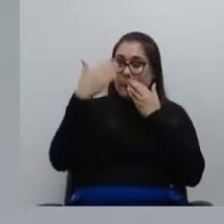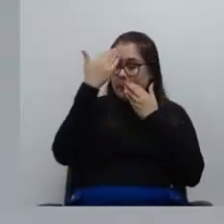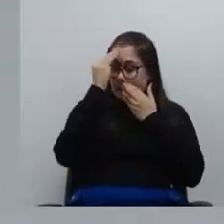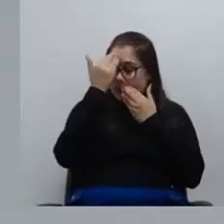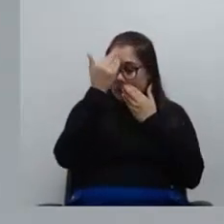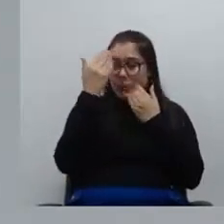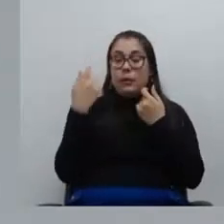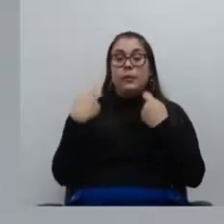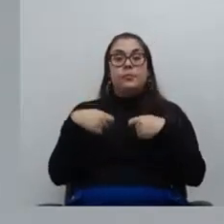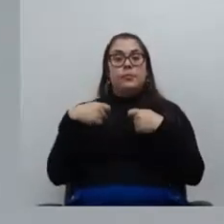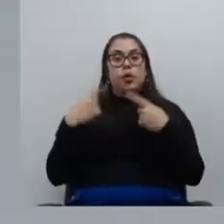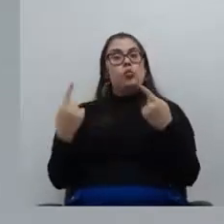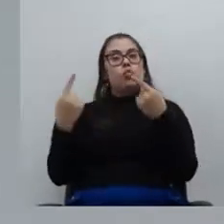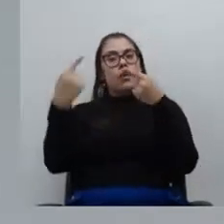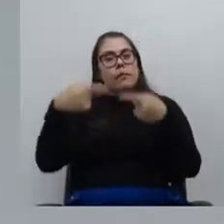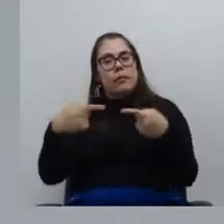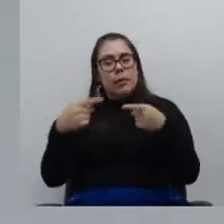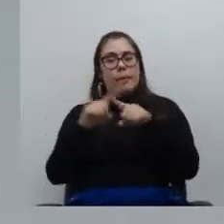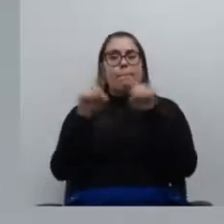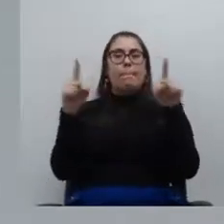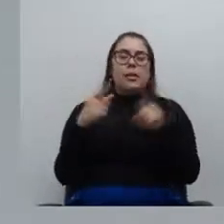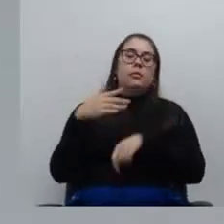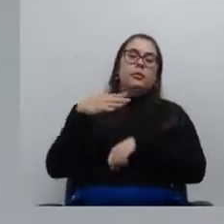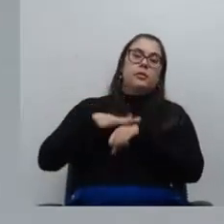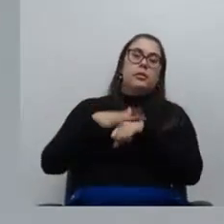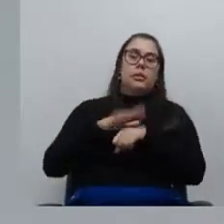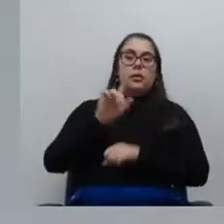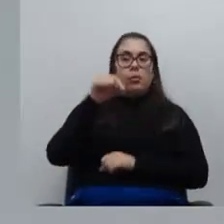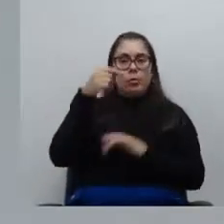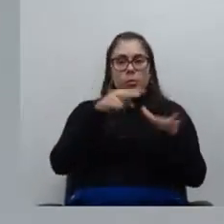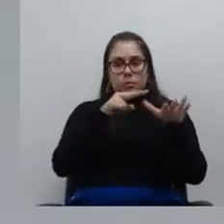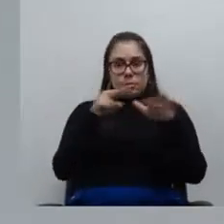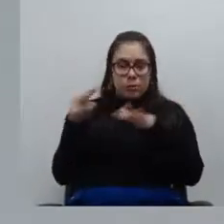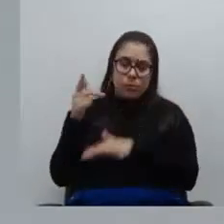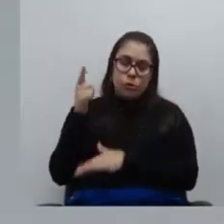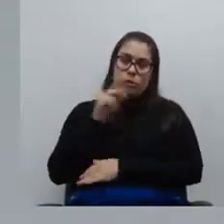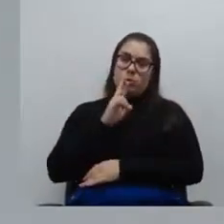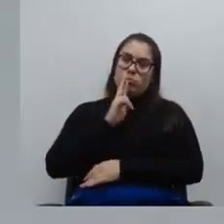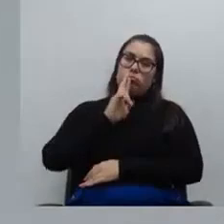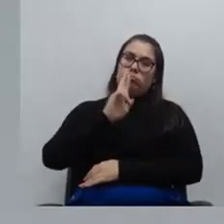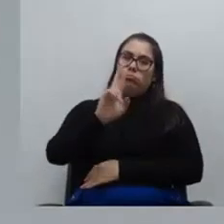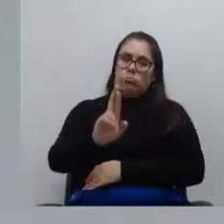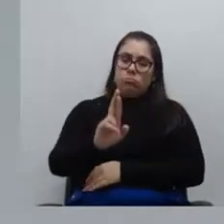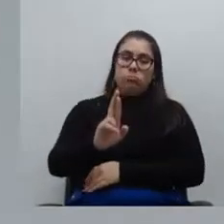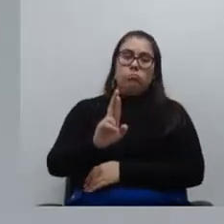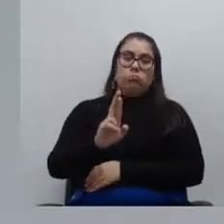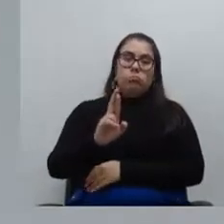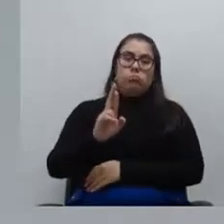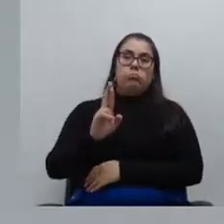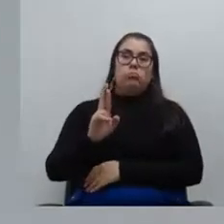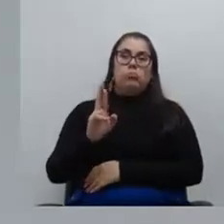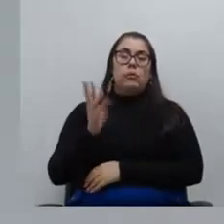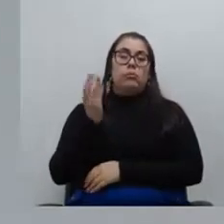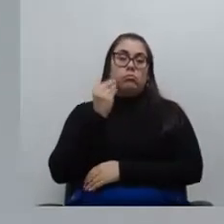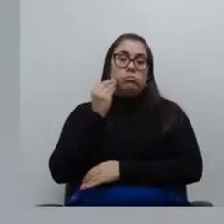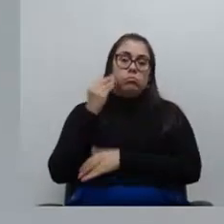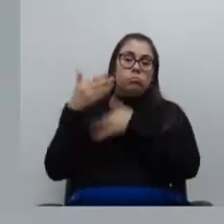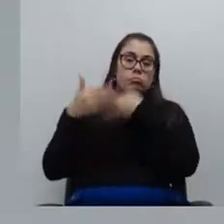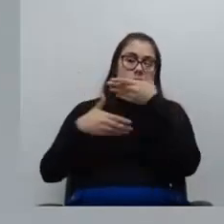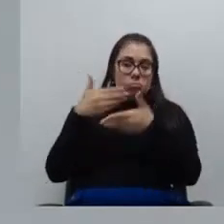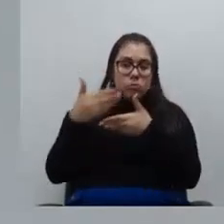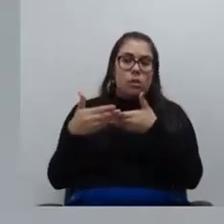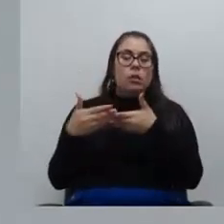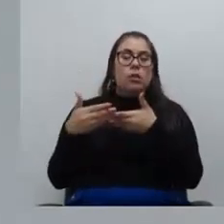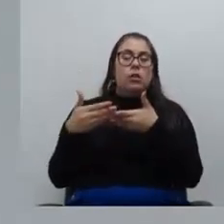isso acho que esse é o desafio mas a gente está fazendo eu prometo que até semana que vem a gente caminha qualquer coisa você entra em contato a gente está caminhando com assessoria